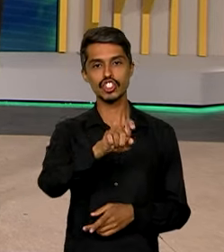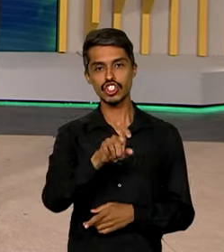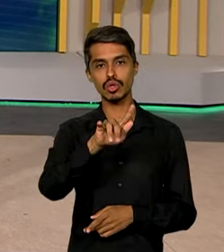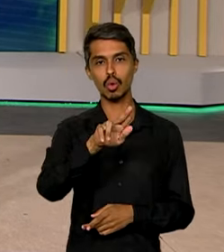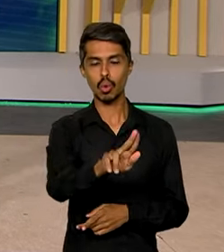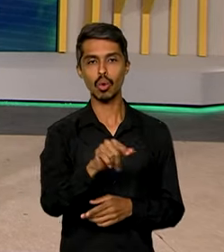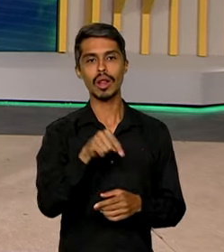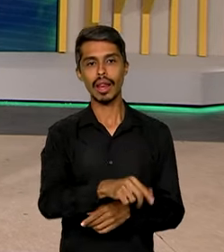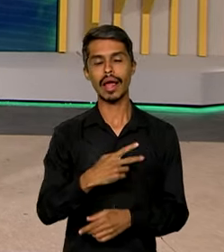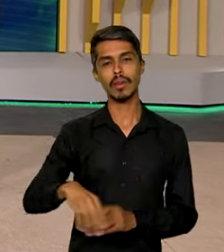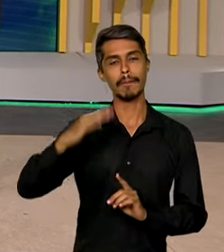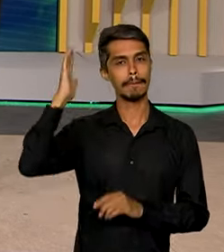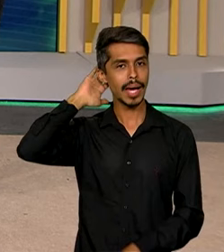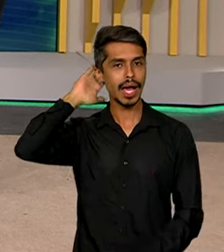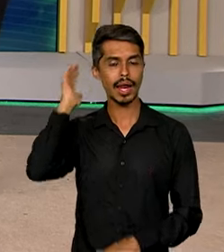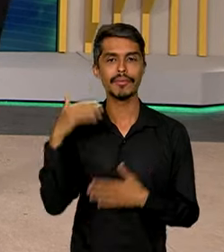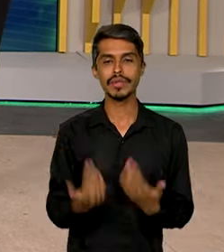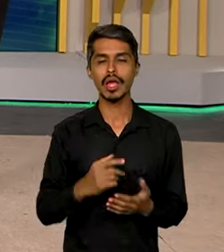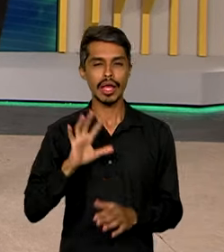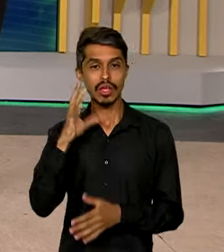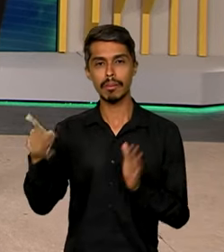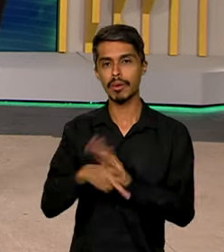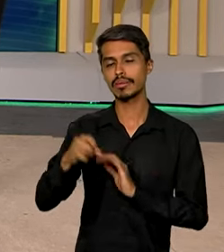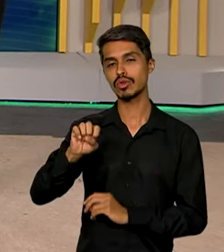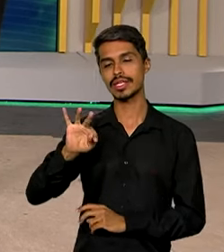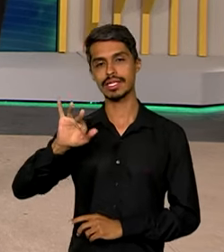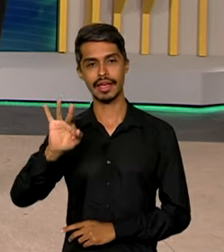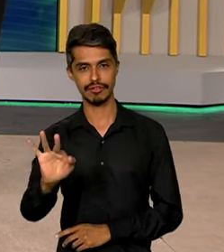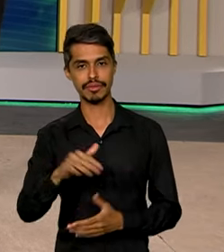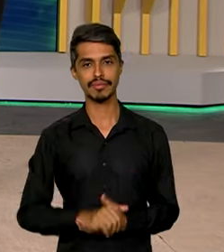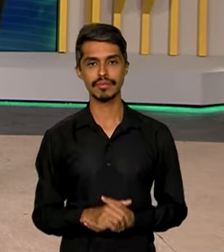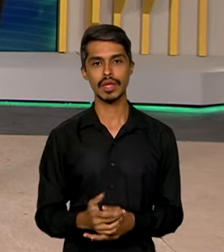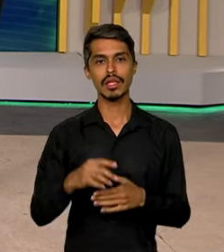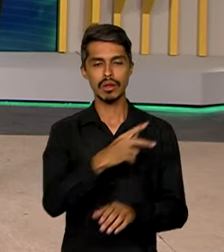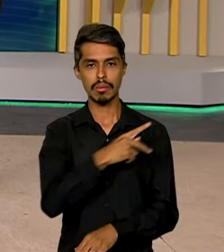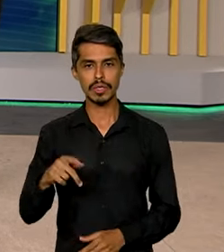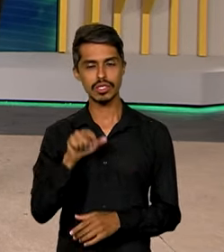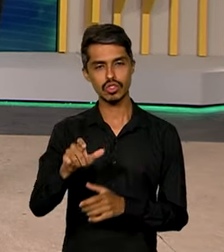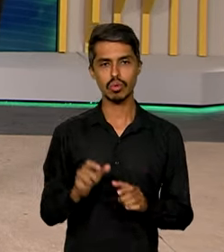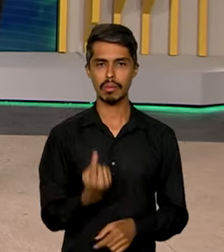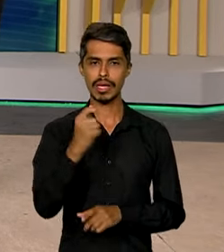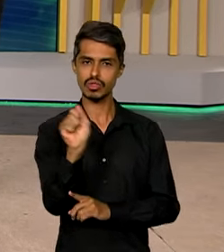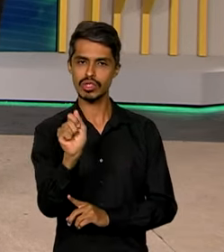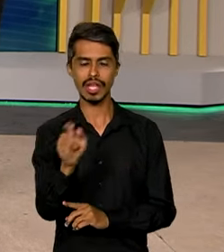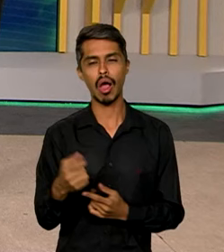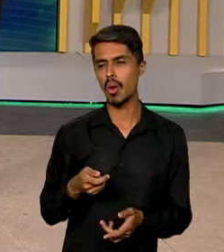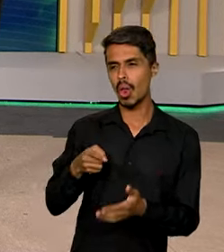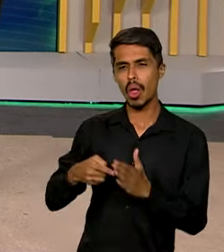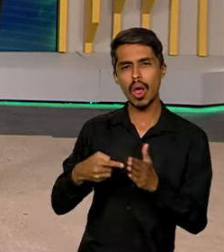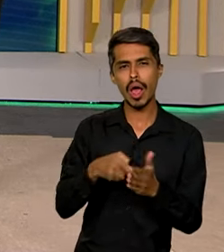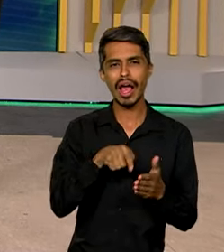A ação atende uma decisão do Supremo Tribunal Federal. O presidente de uma associação acusado de invadir e